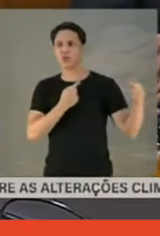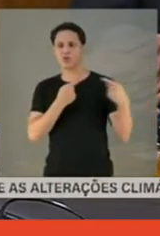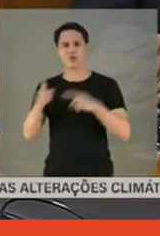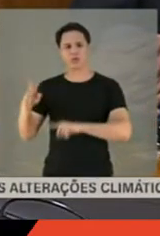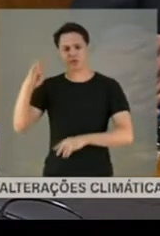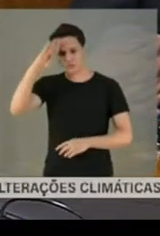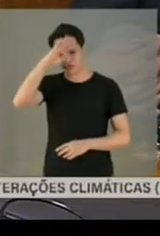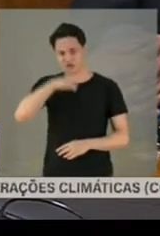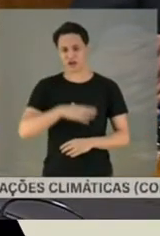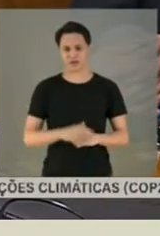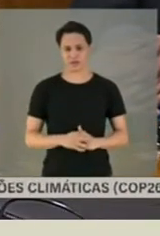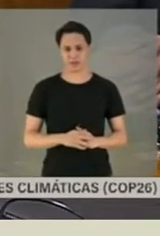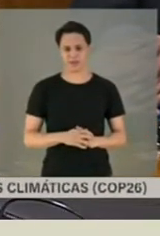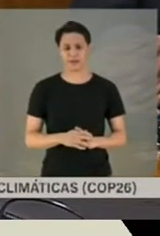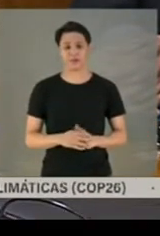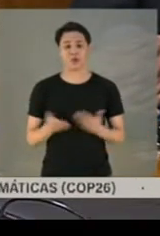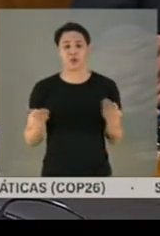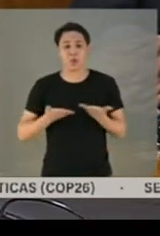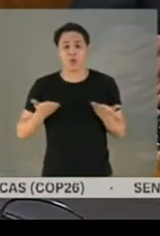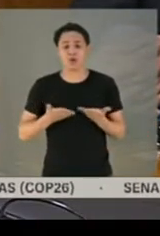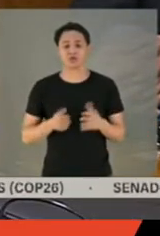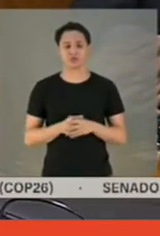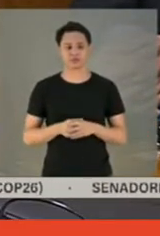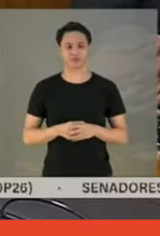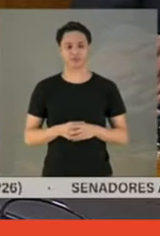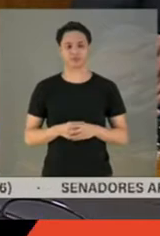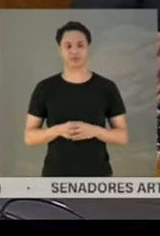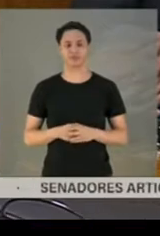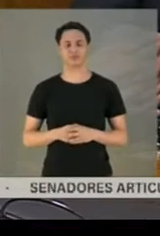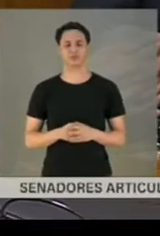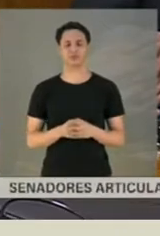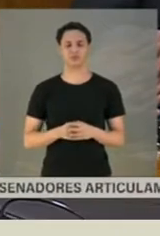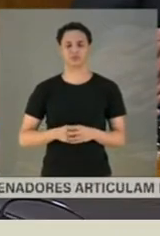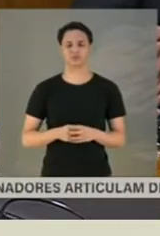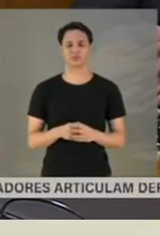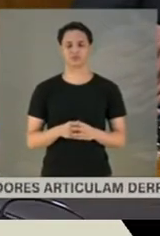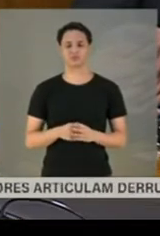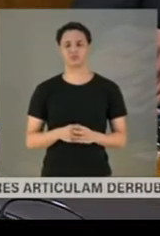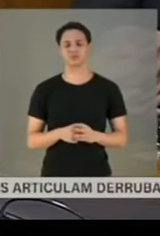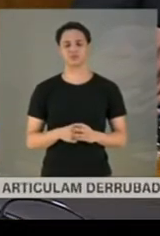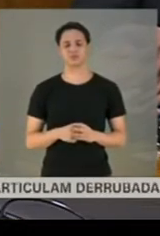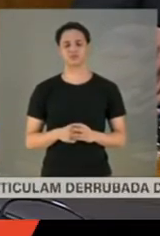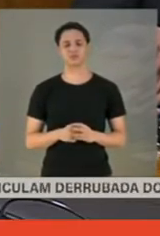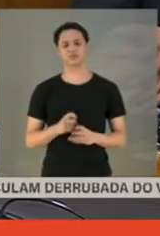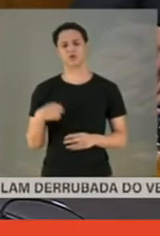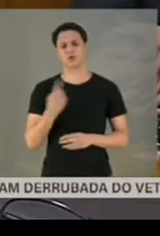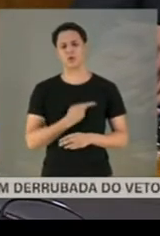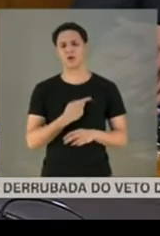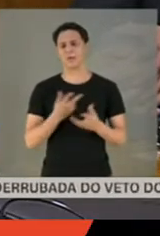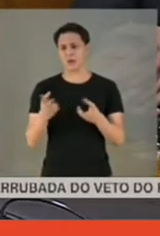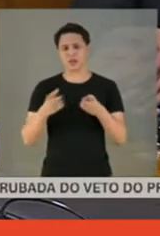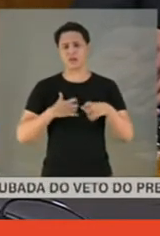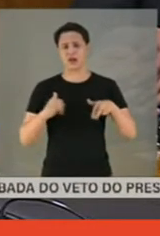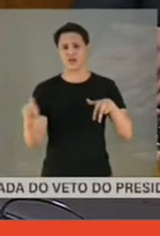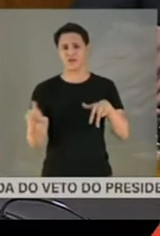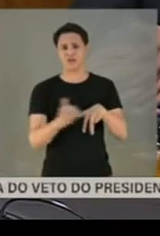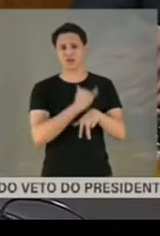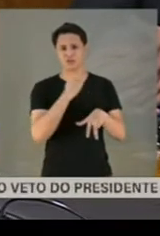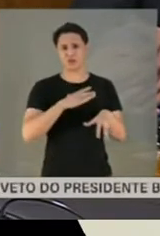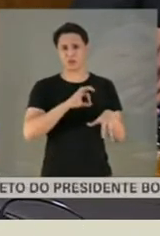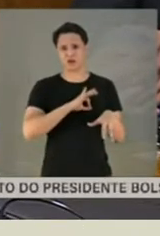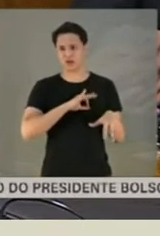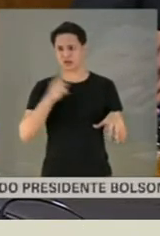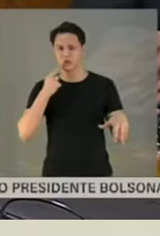Hoje, a gente, nós somos uma vítima da polícia, e hoje